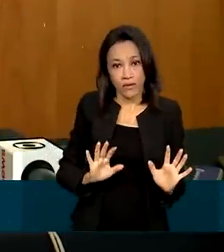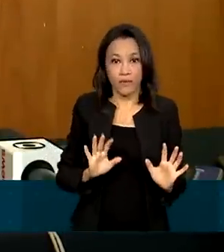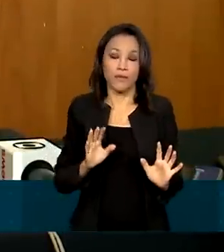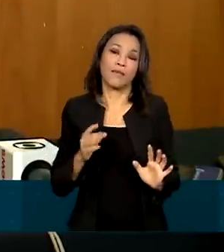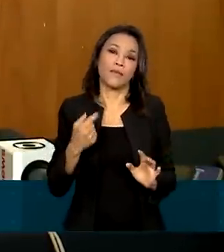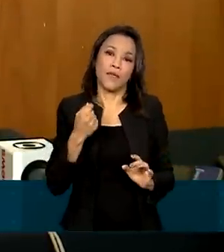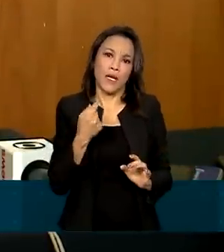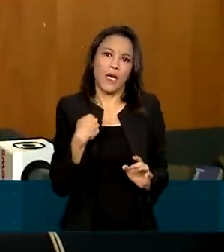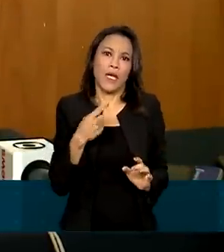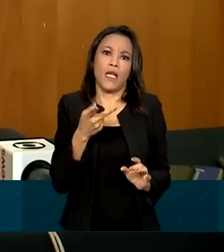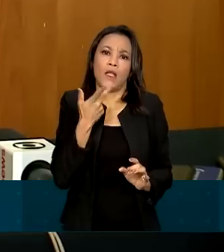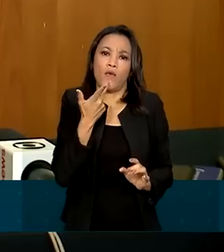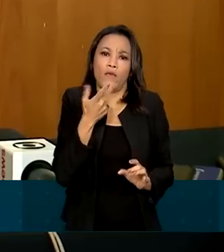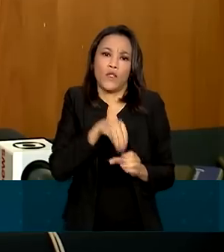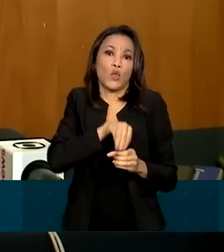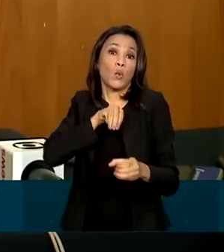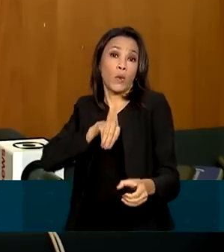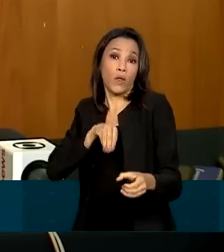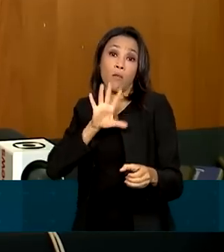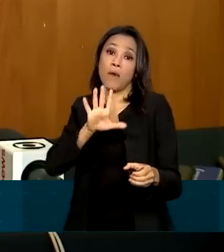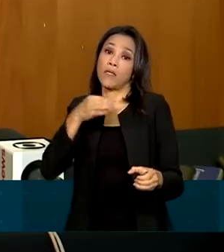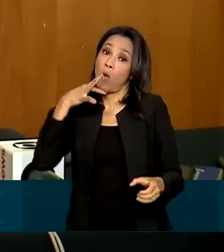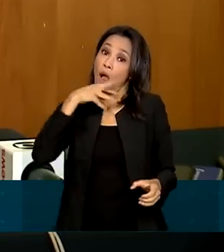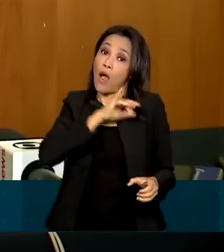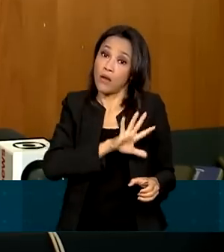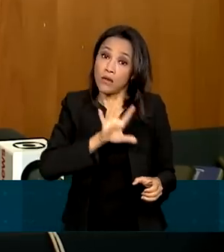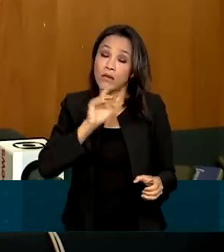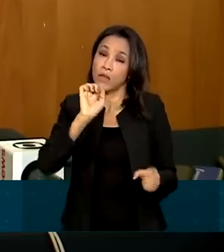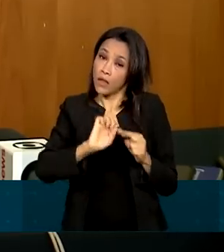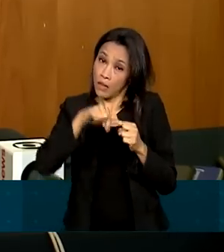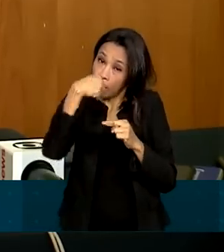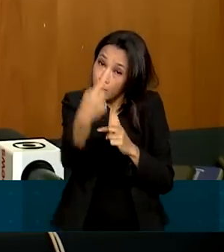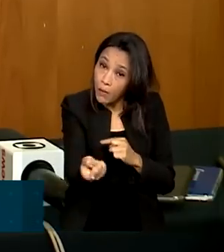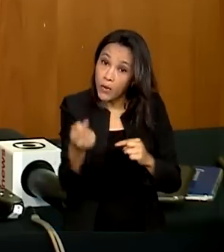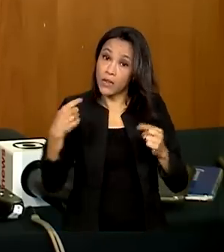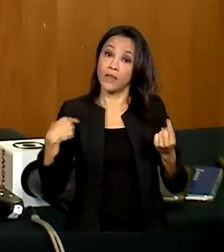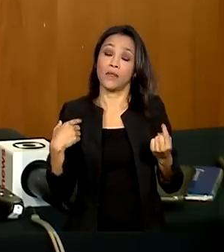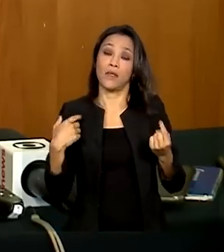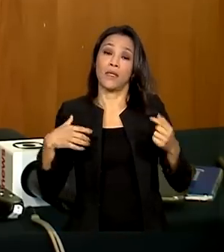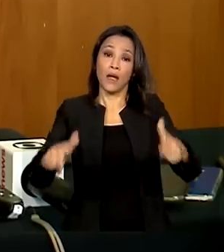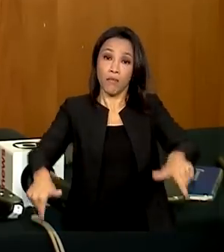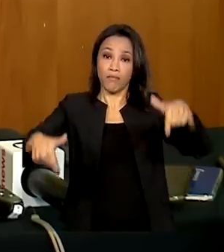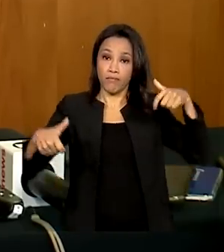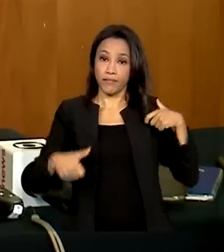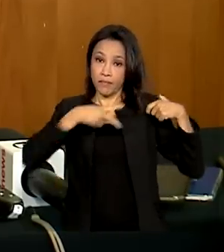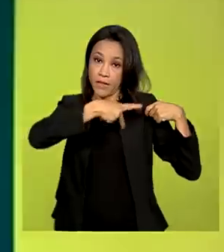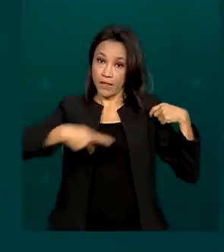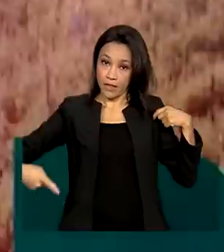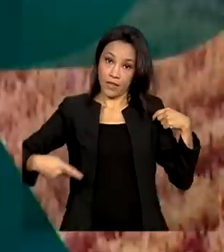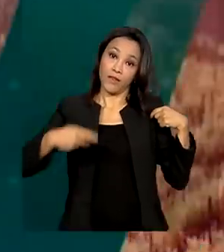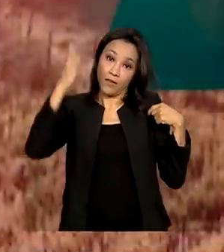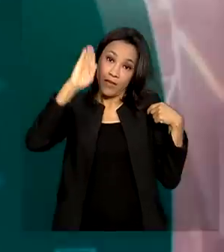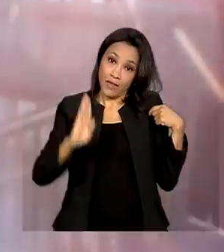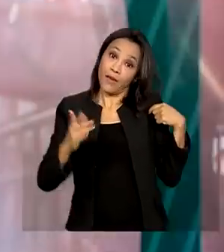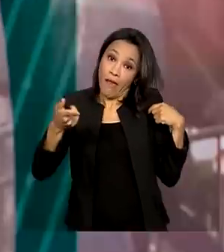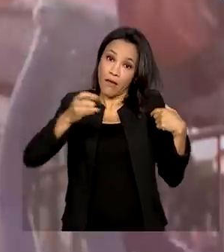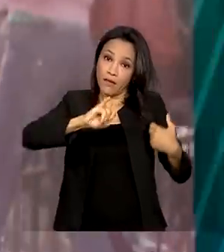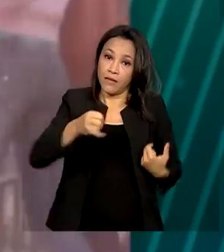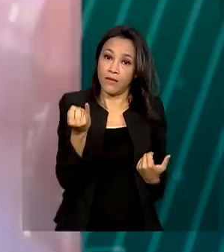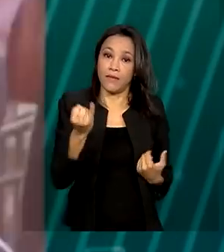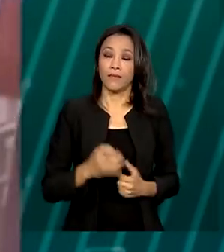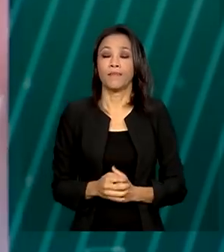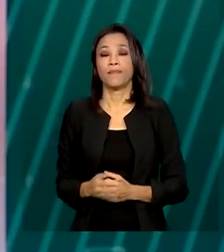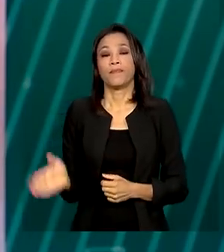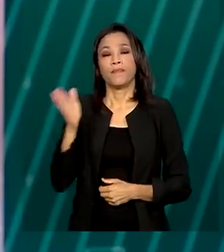palavras, ele não excluiu, mas disse, eu acho que terá que ser depois da posse, provavelmente em janeiro. E ainda